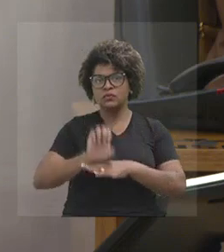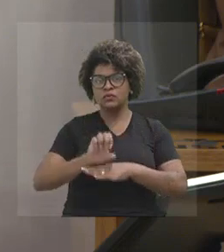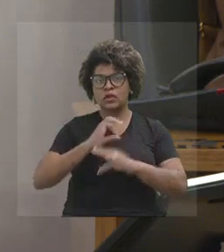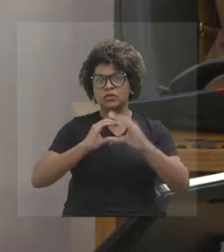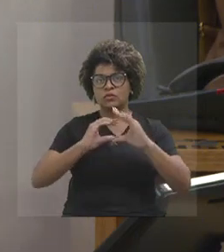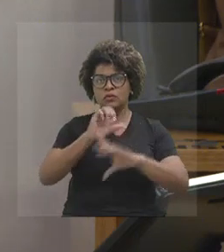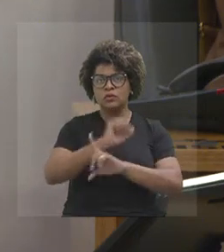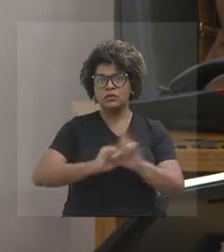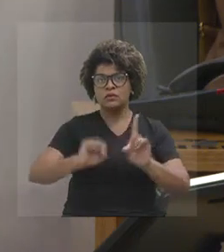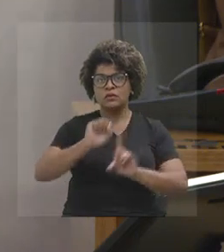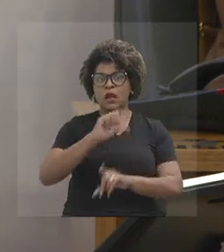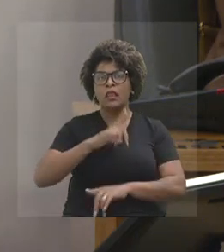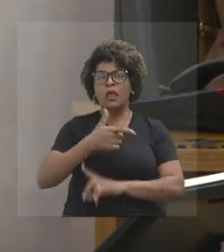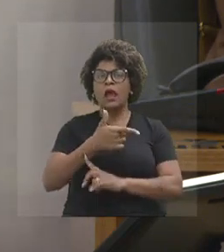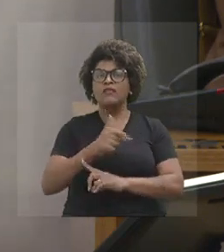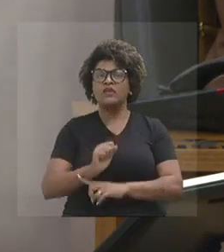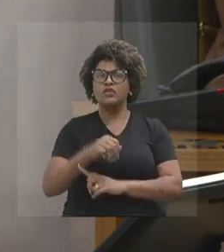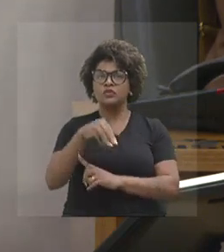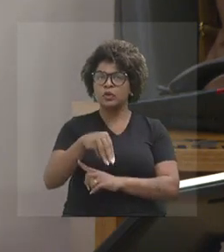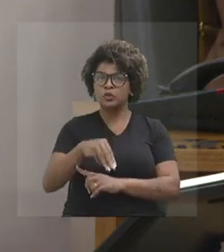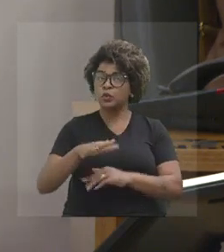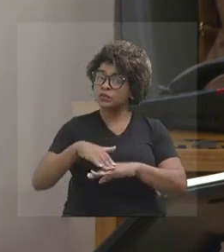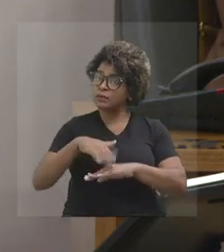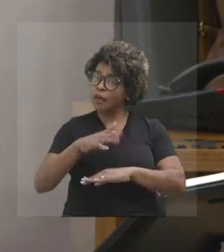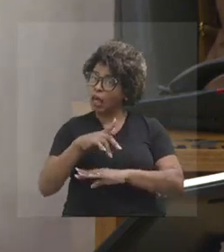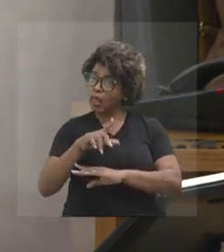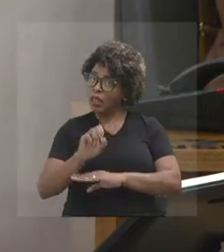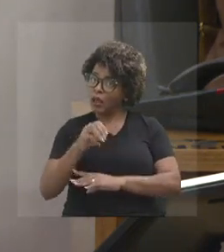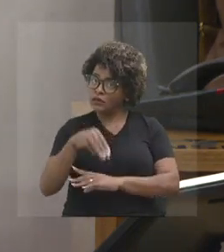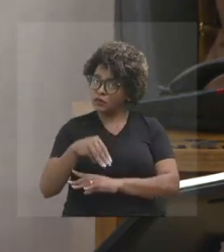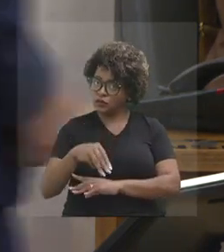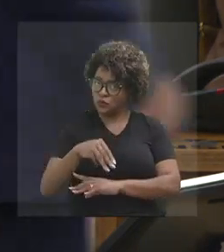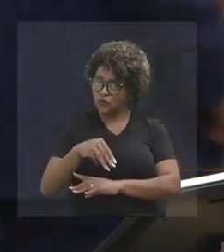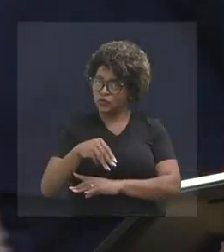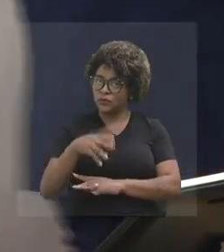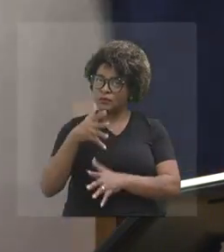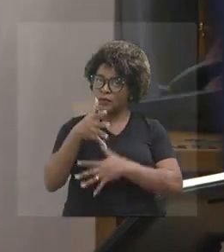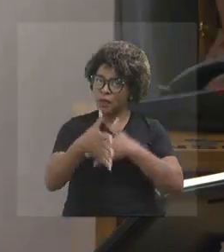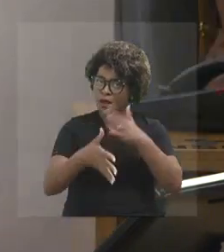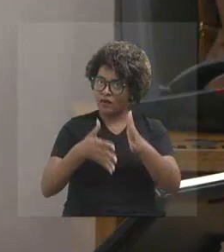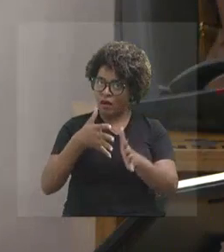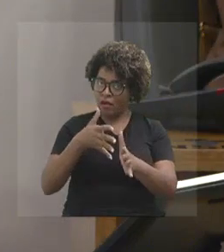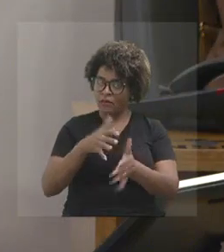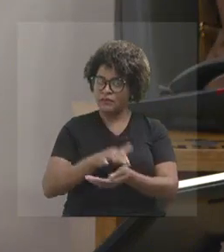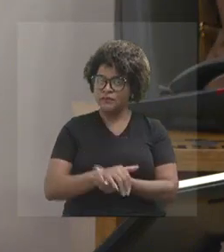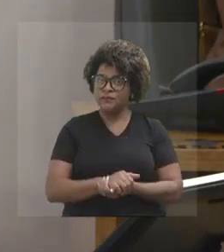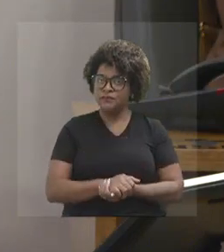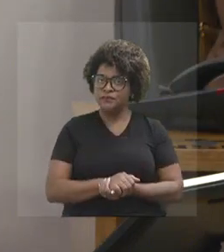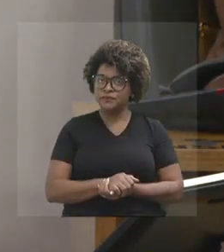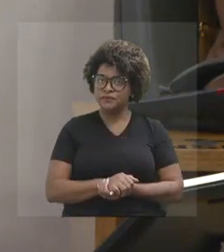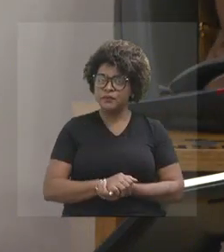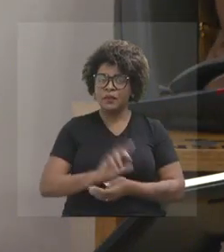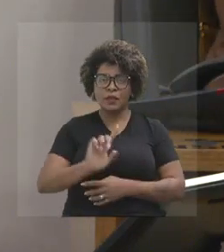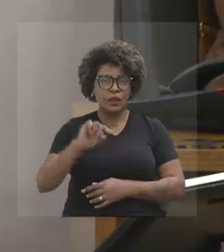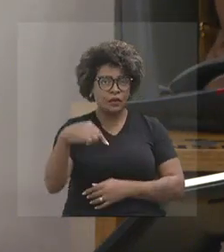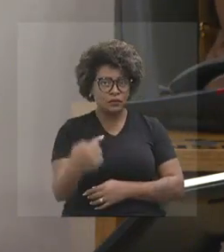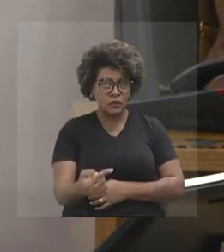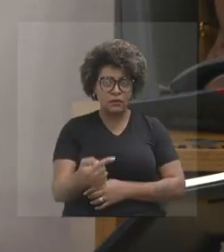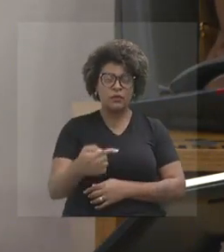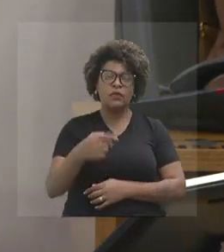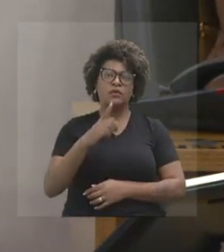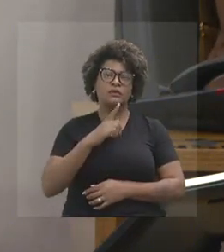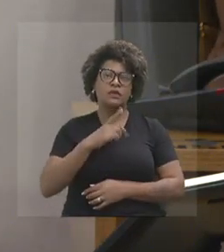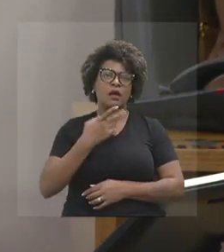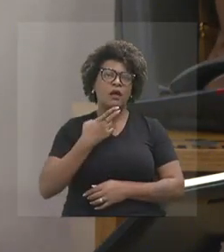disporá de até 20 minutos prorrogáveis por mais 10 minutos para sua exposição. Na sequência, será concedida a palavra